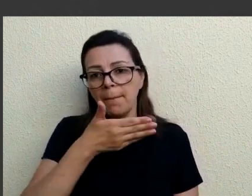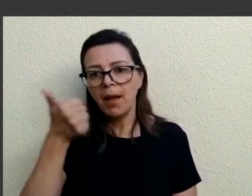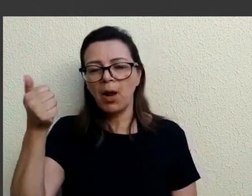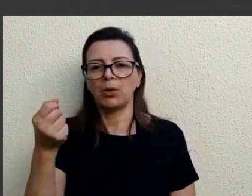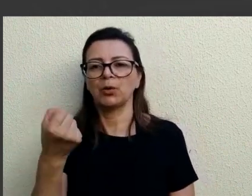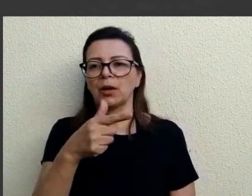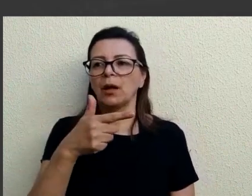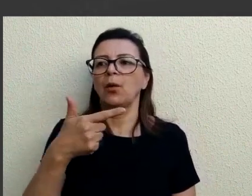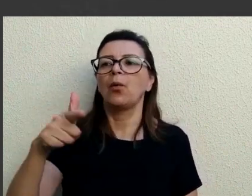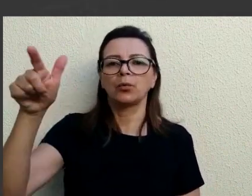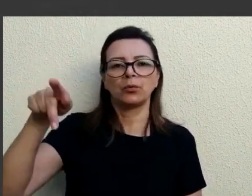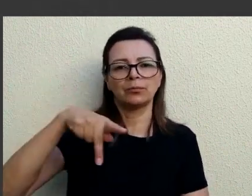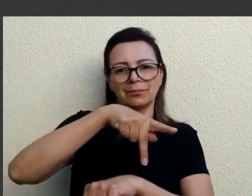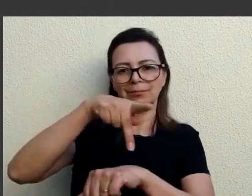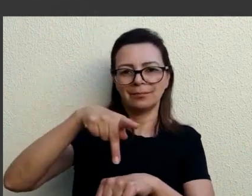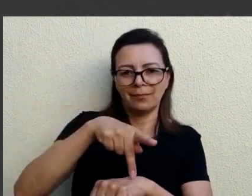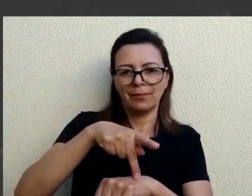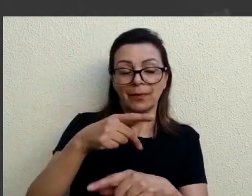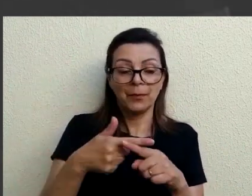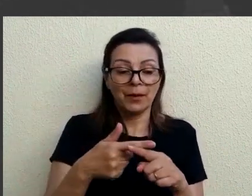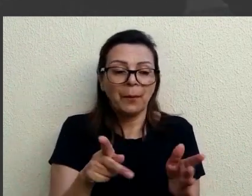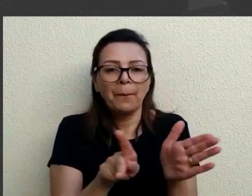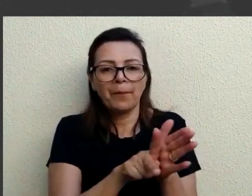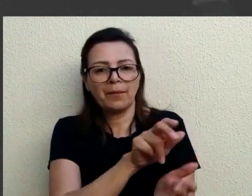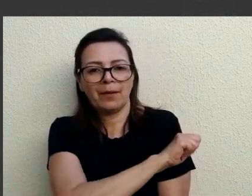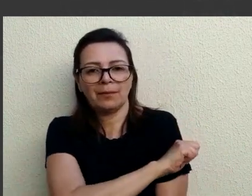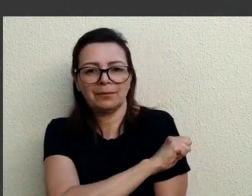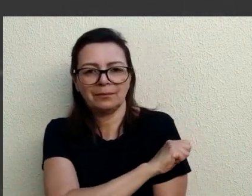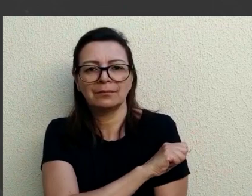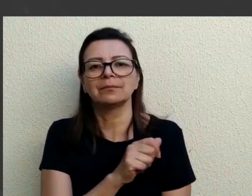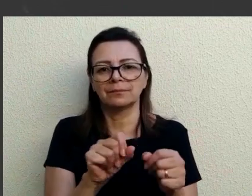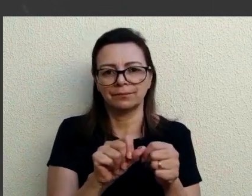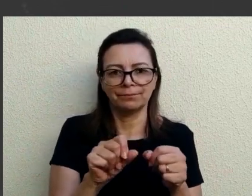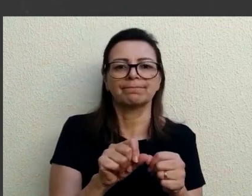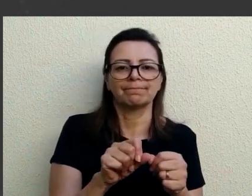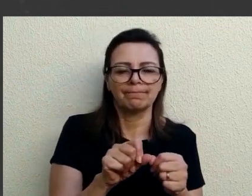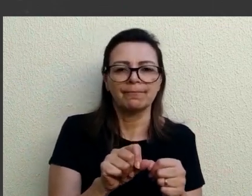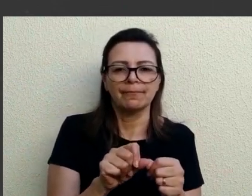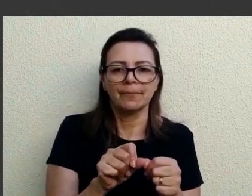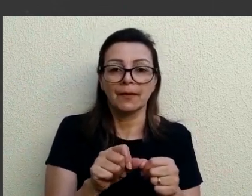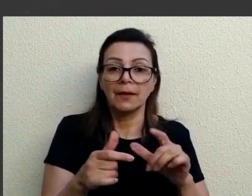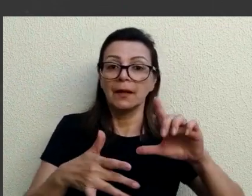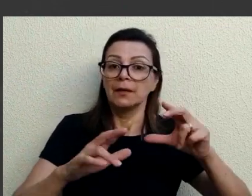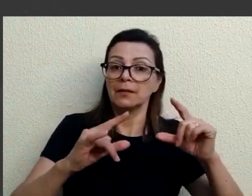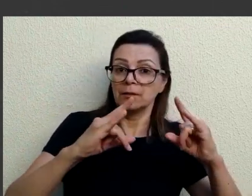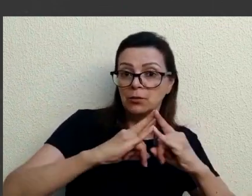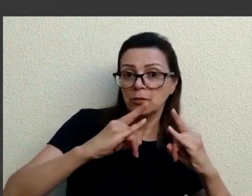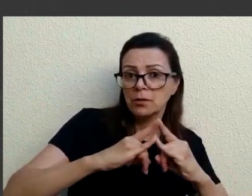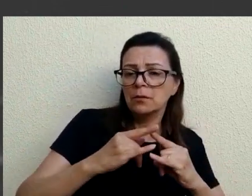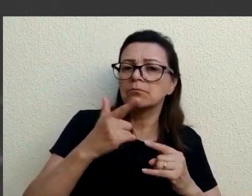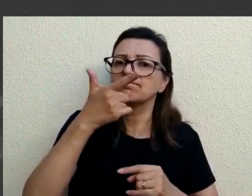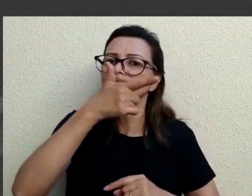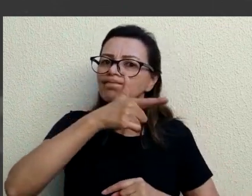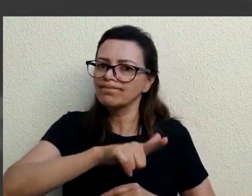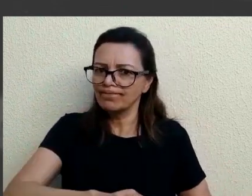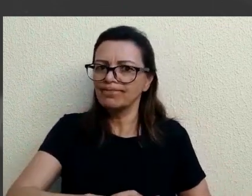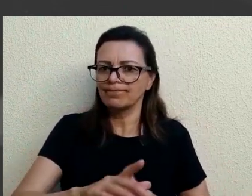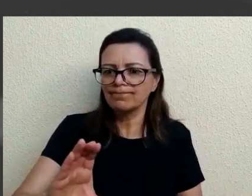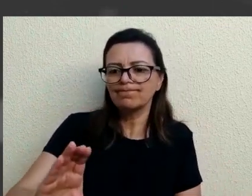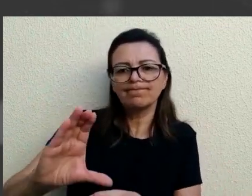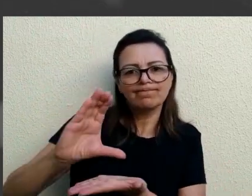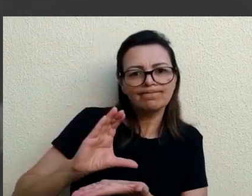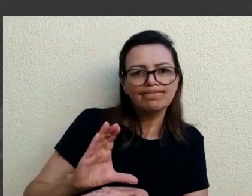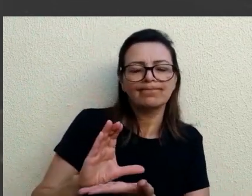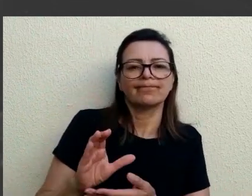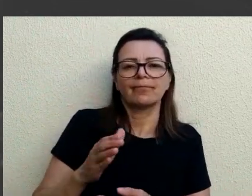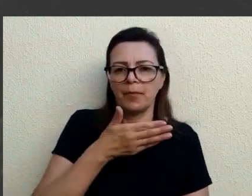então a gente tem condição de fazer melhor e são eles que estão fazendo então eu acho que o ganho institucional maior é esse é o